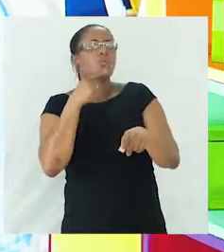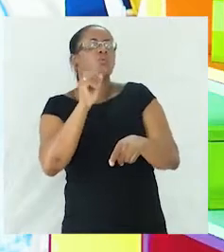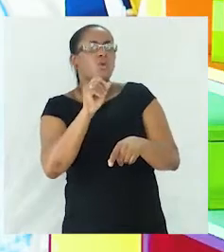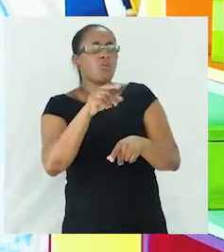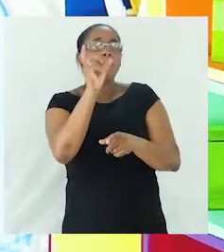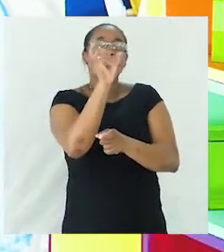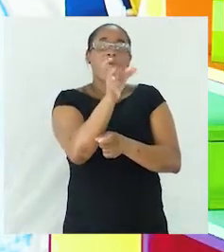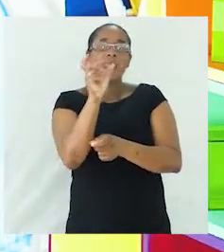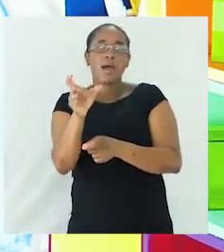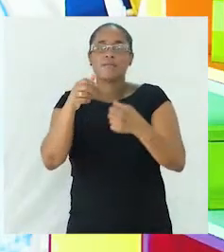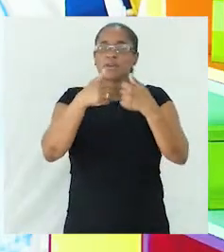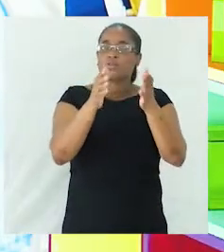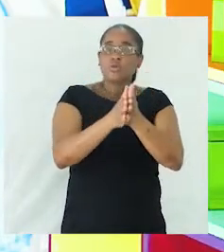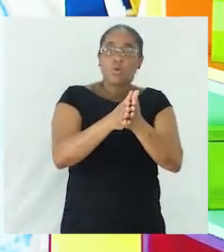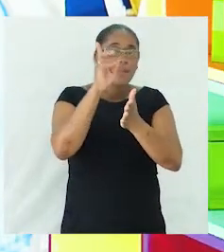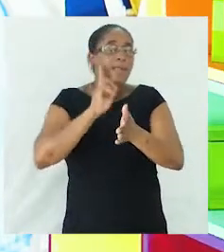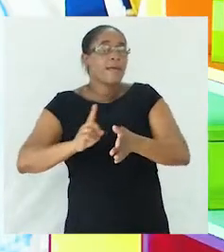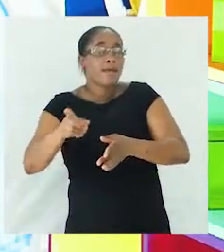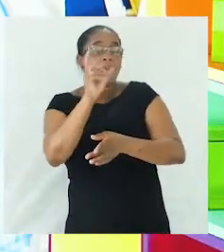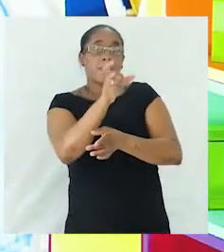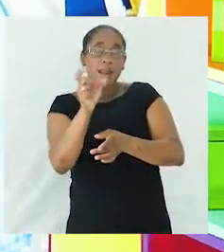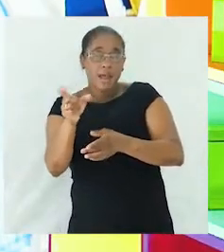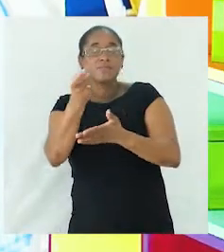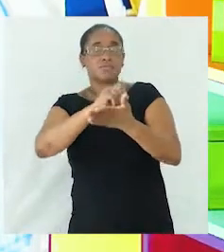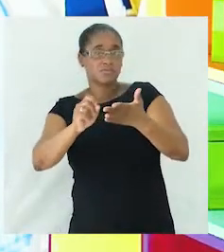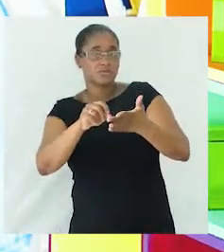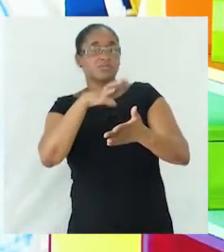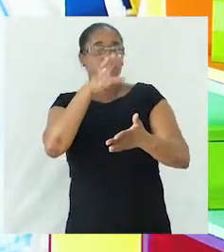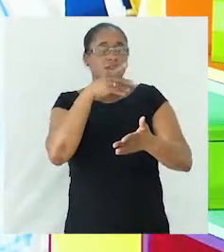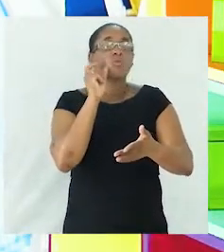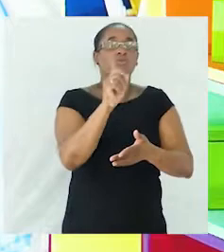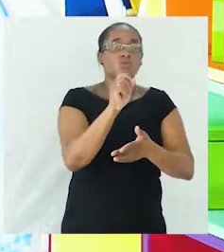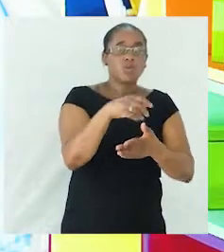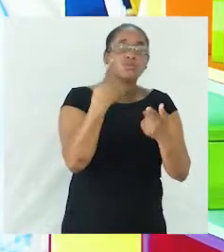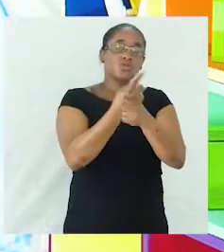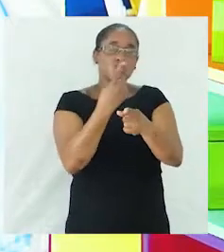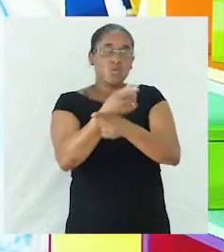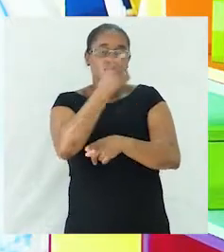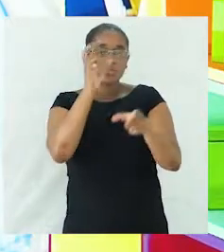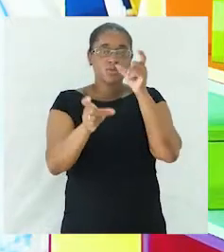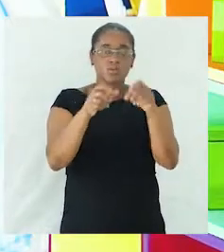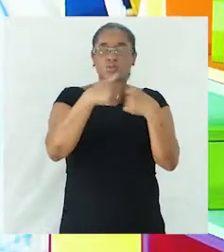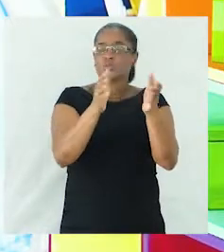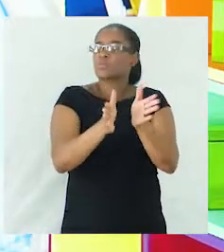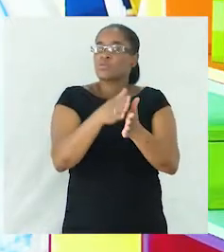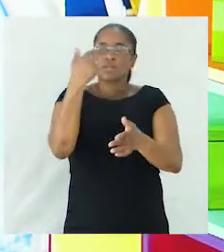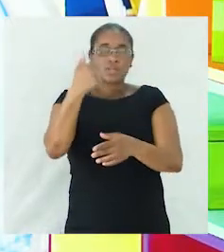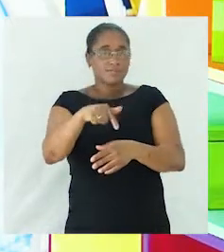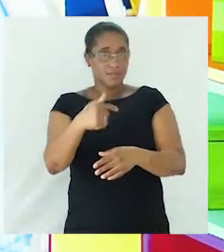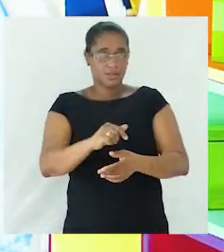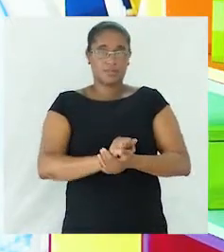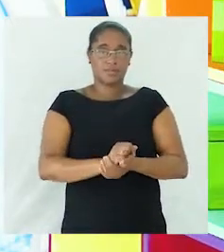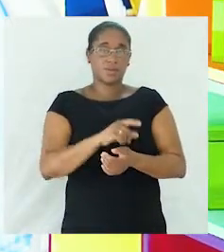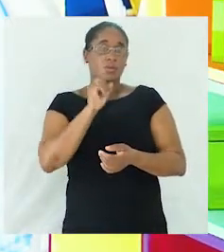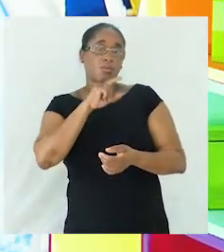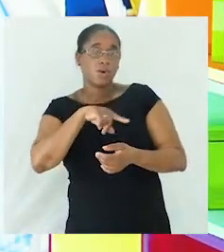é uma palavra, toda aquela palavra que usamos para dizer o nome das coisas, das pessoas, de tudo aquilo que existe, que existiu, que